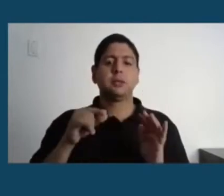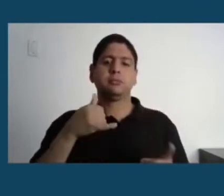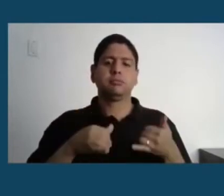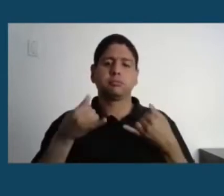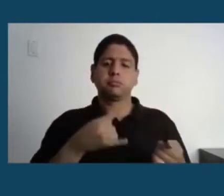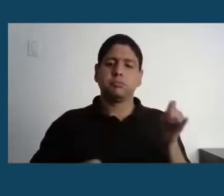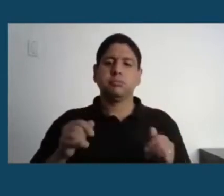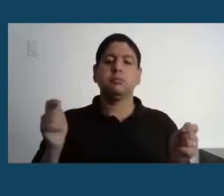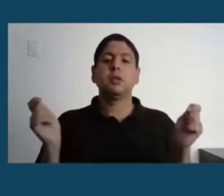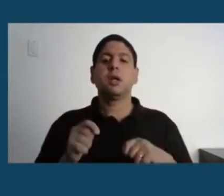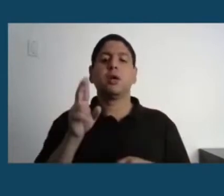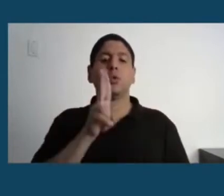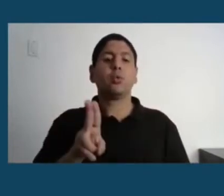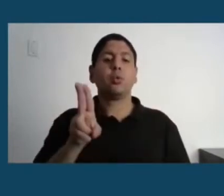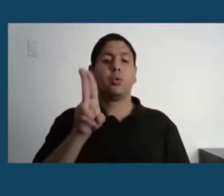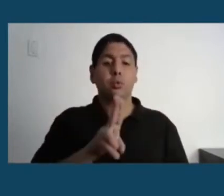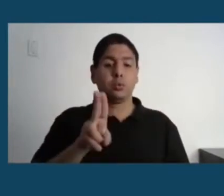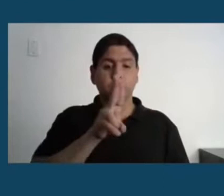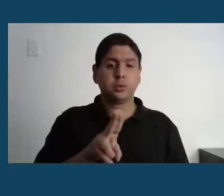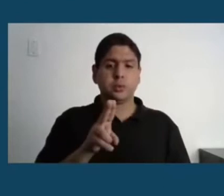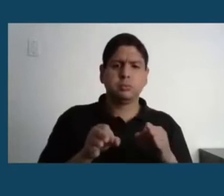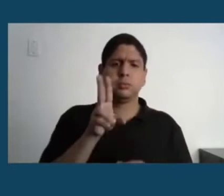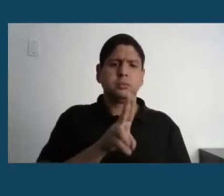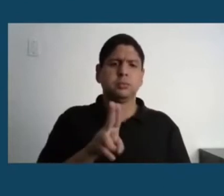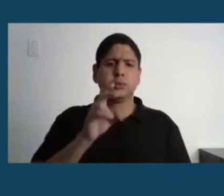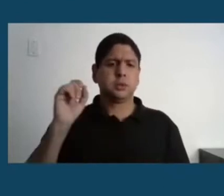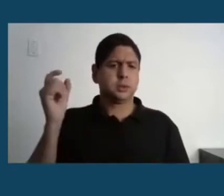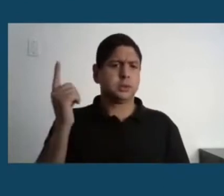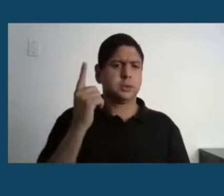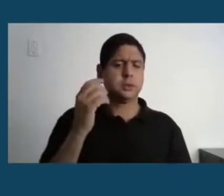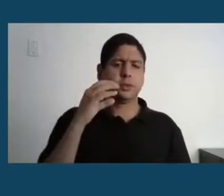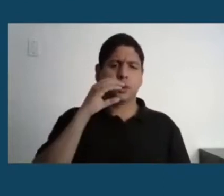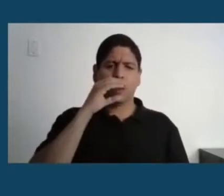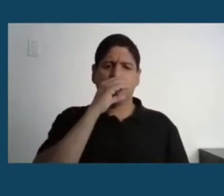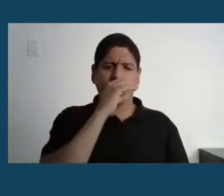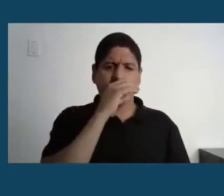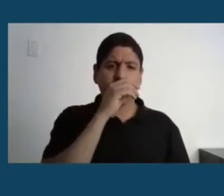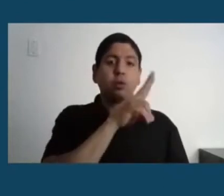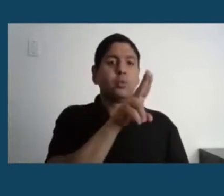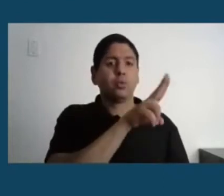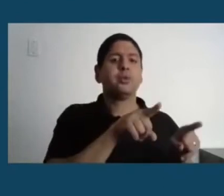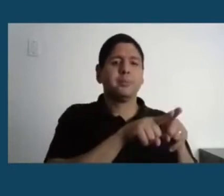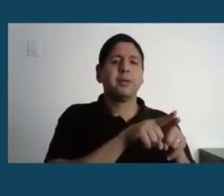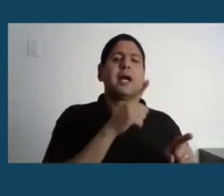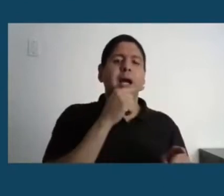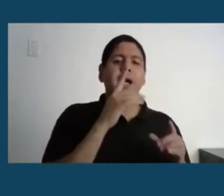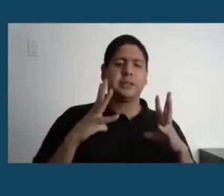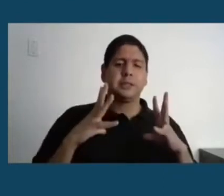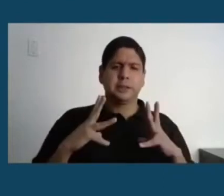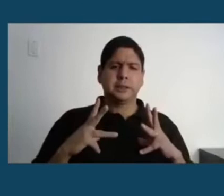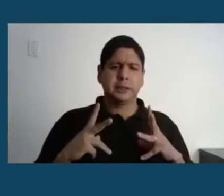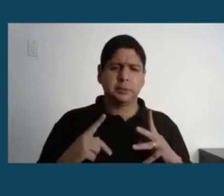utilizou, ele tem um mecanismo de utilização do calor para fazer dessalinização da água, para fazer purificação de água, então